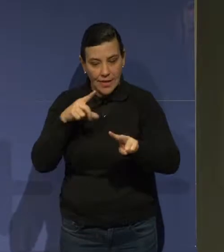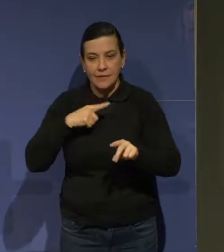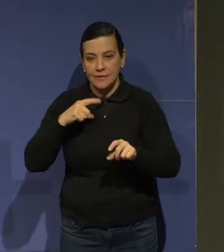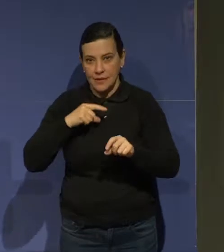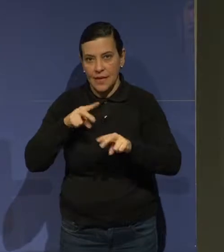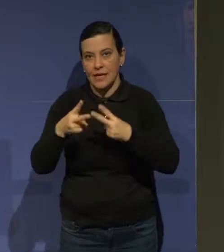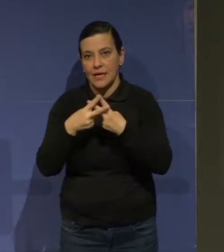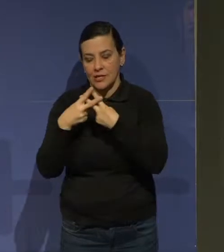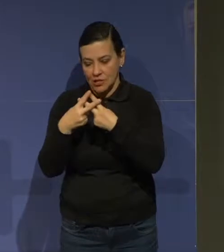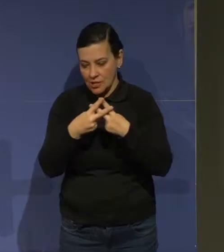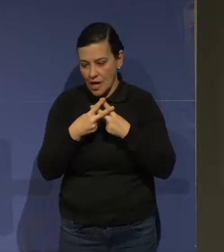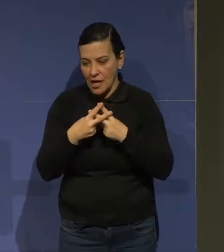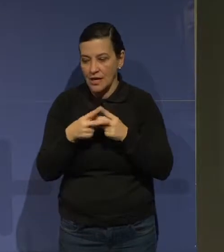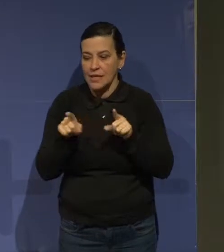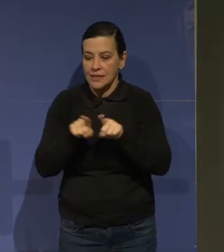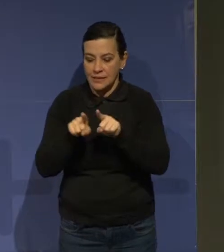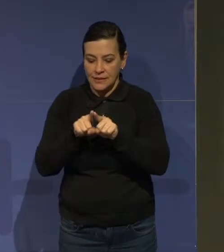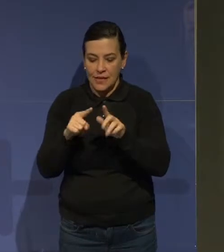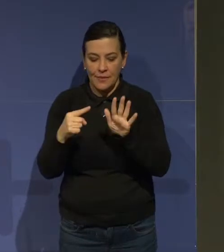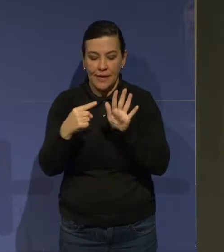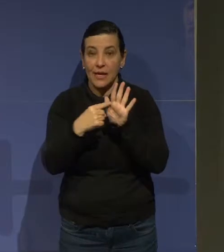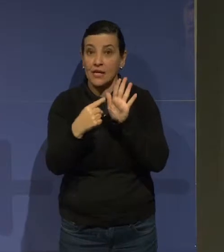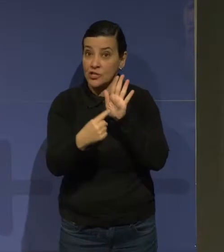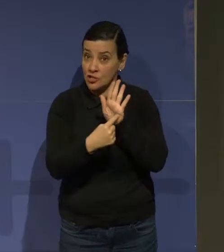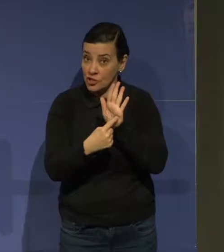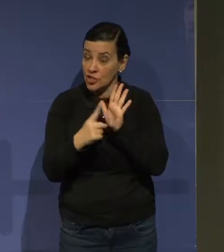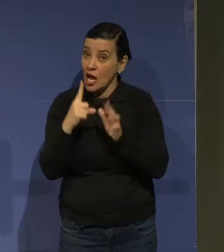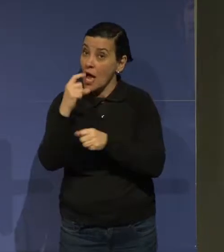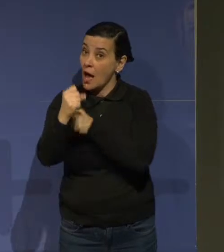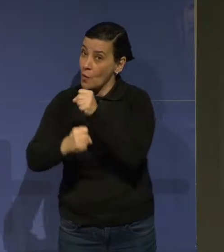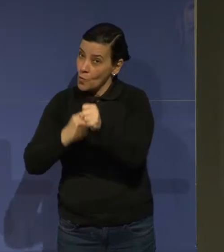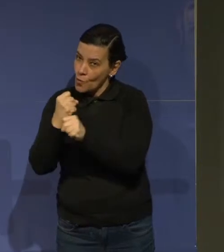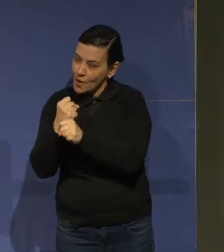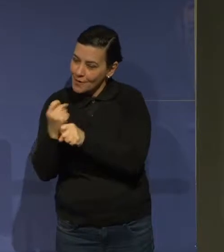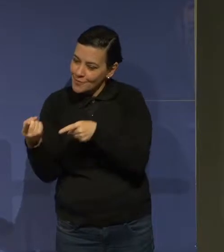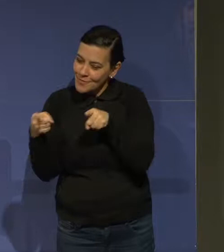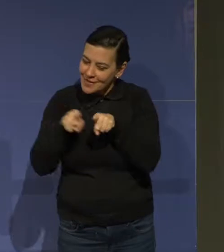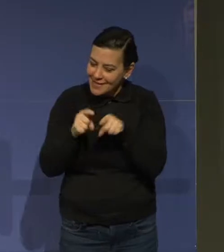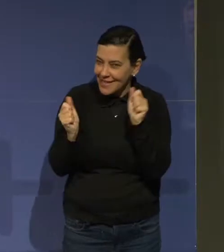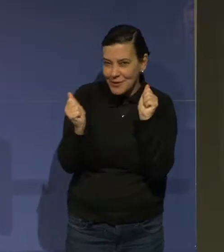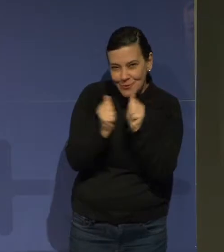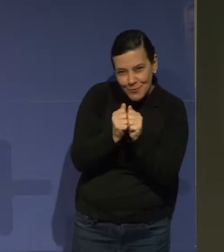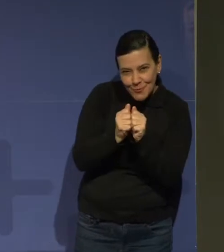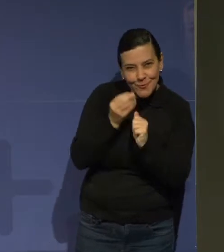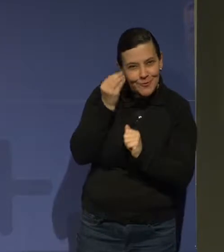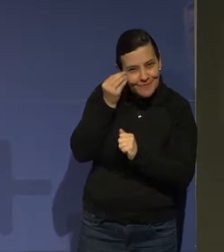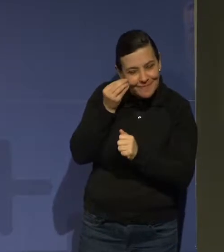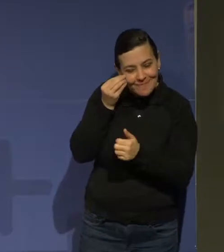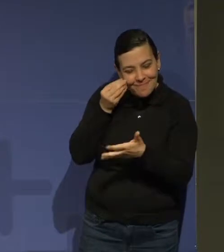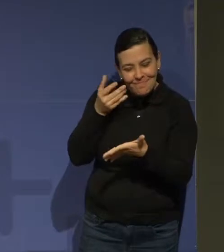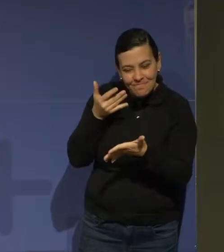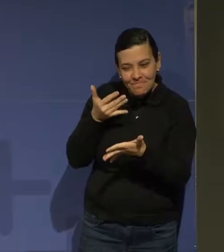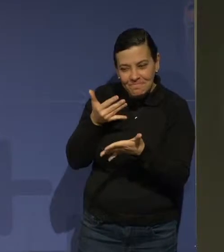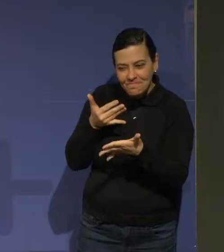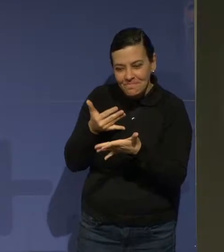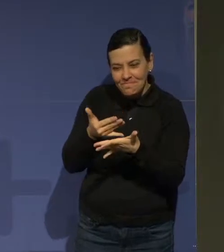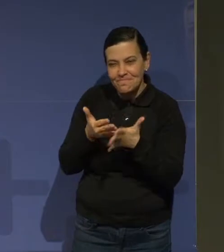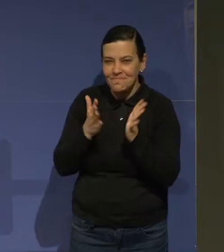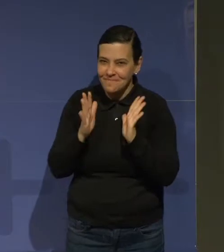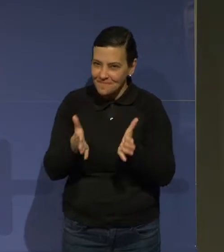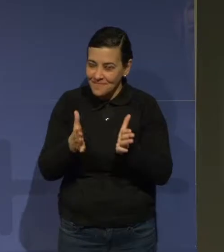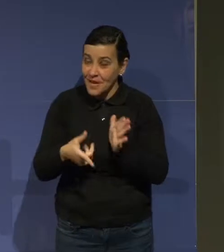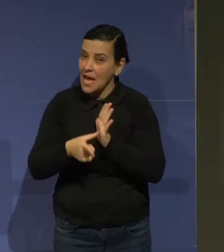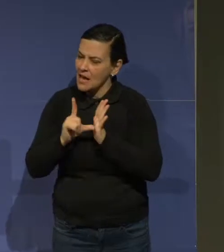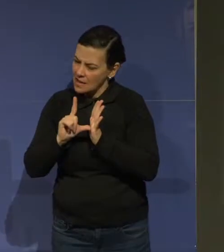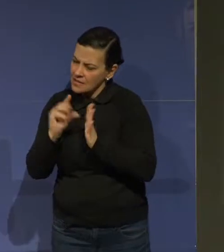RENTOC. A gente está fazendo um ano de experiência. Um pouquinho mais, Ronaldo? Teve um teste